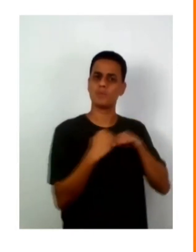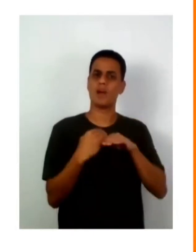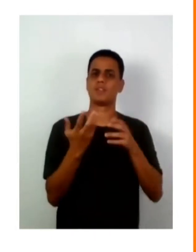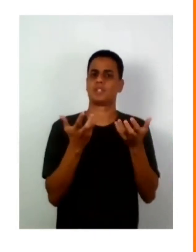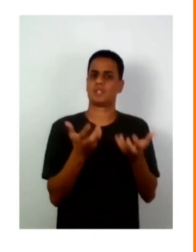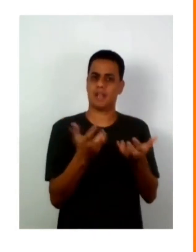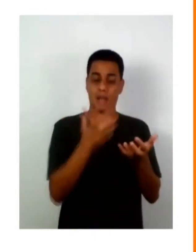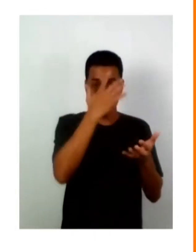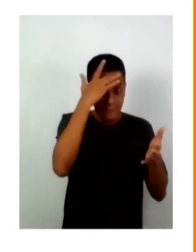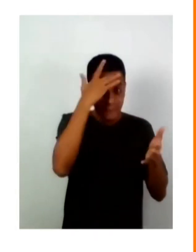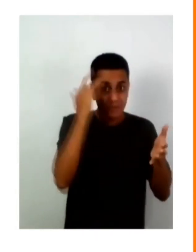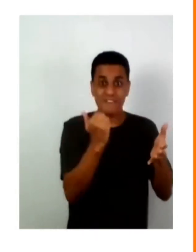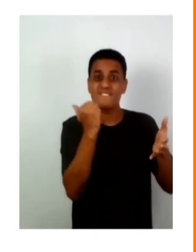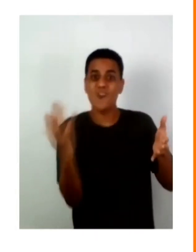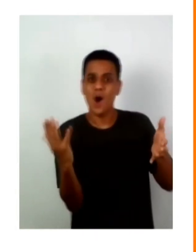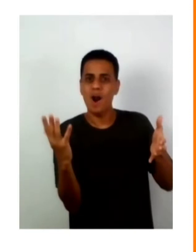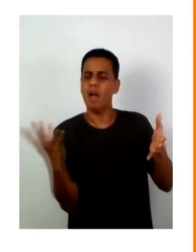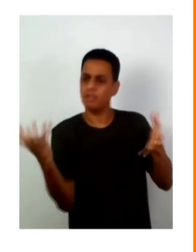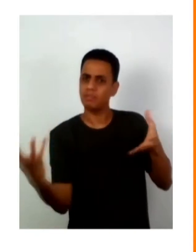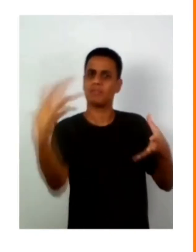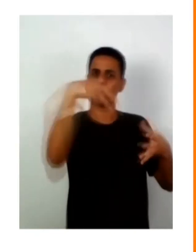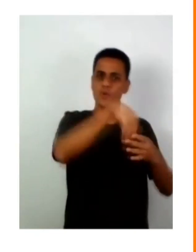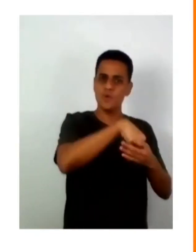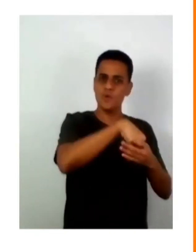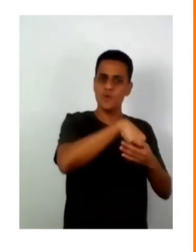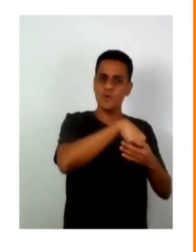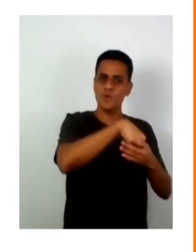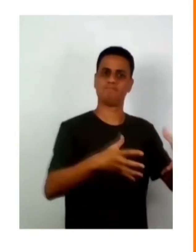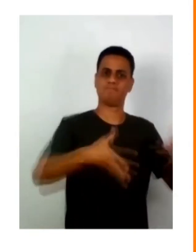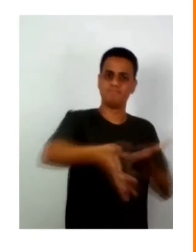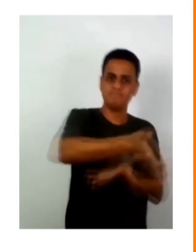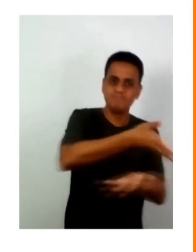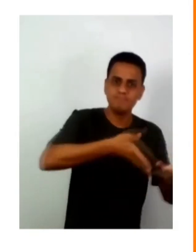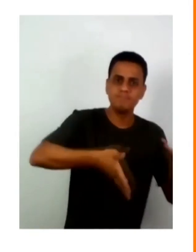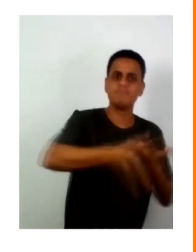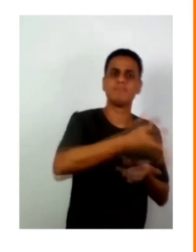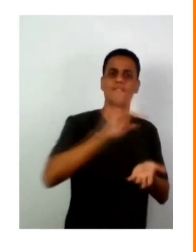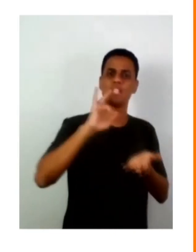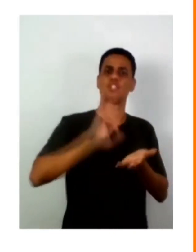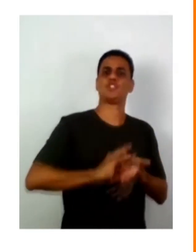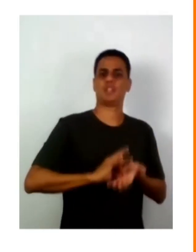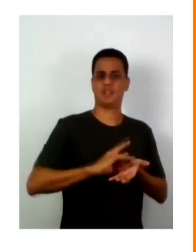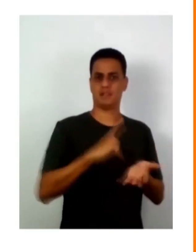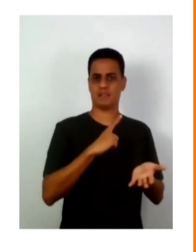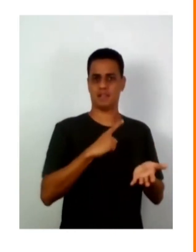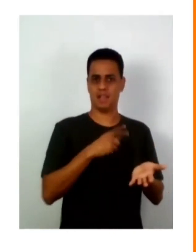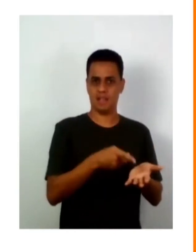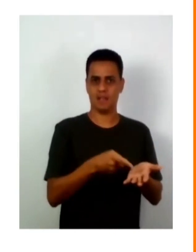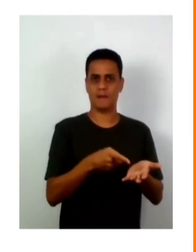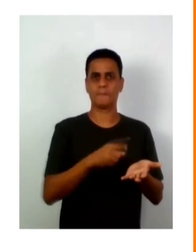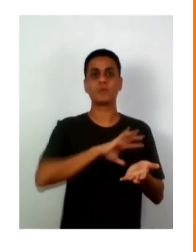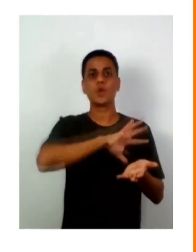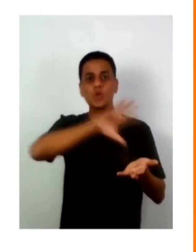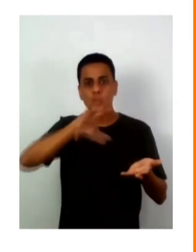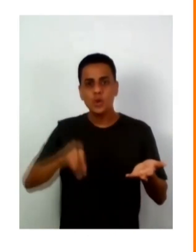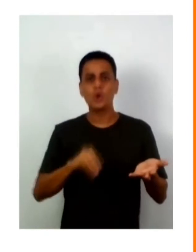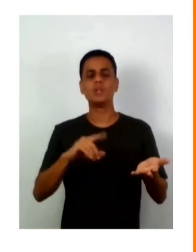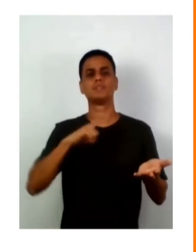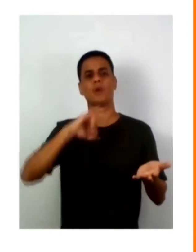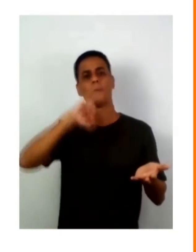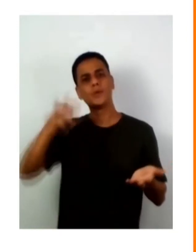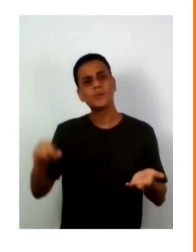precisas para que os que estão fora entrem, para conseguir de forma efetiva que todos nós tenhamos oportunidades